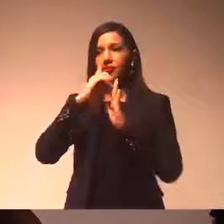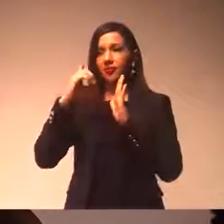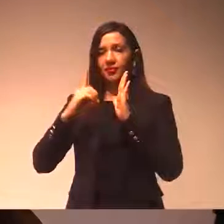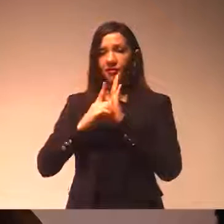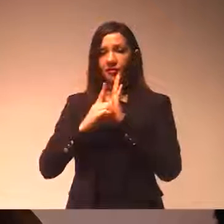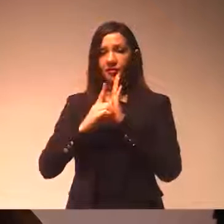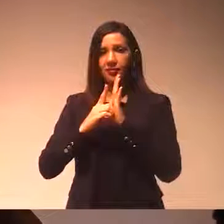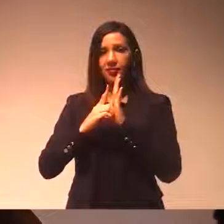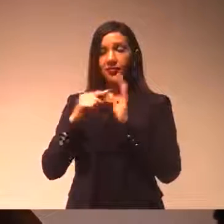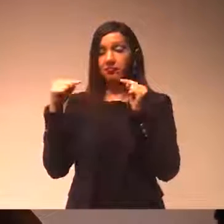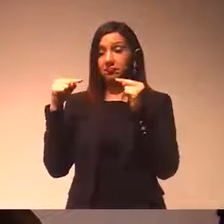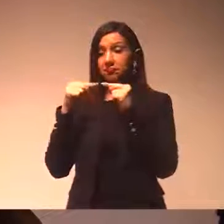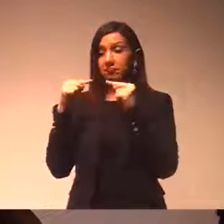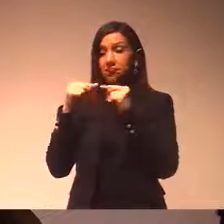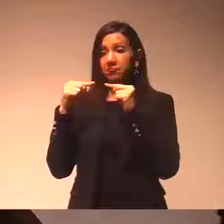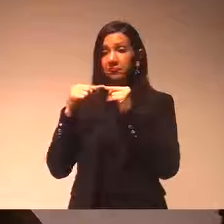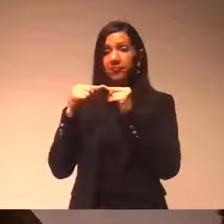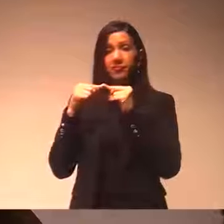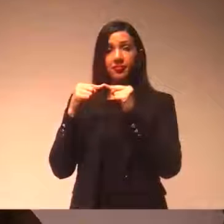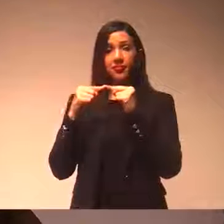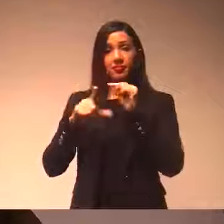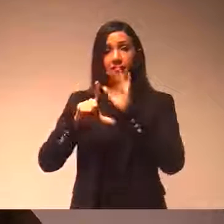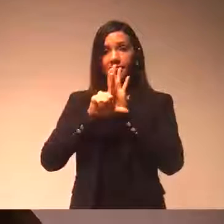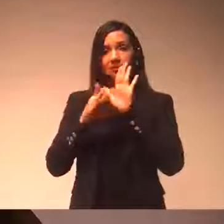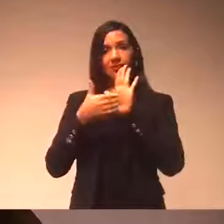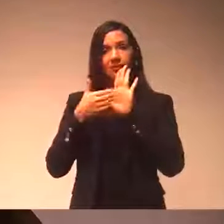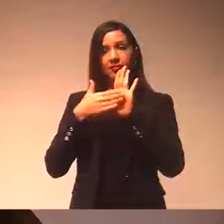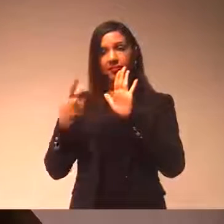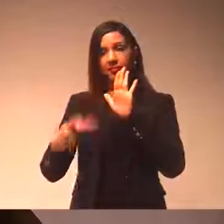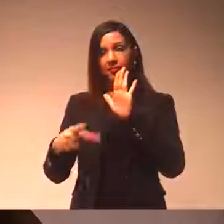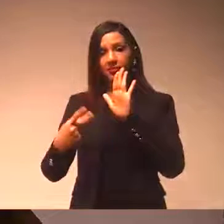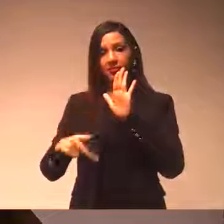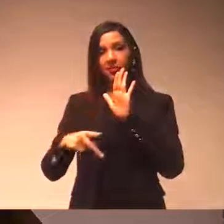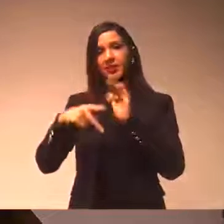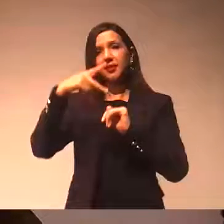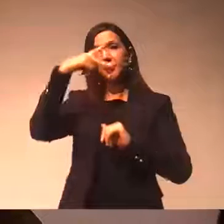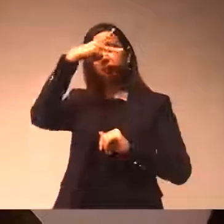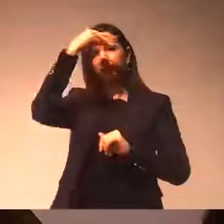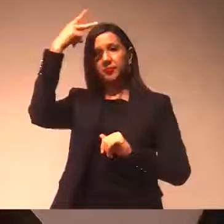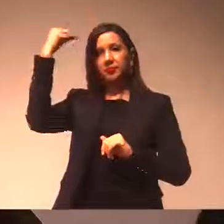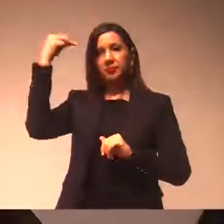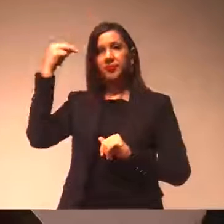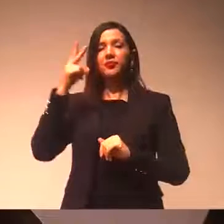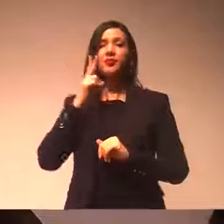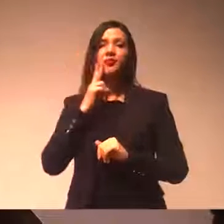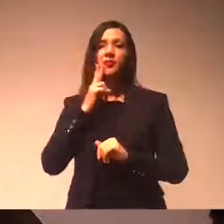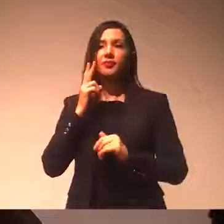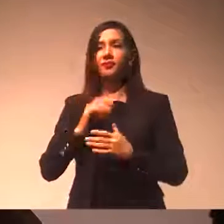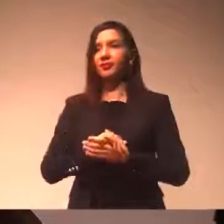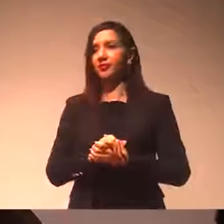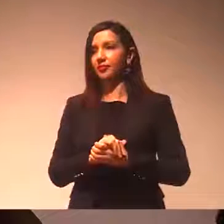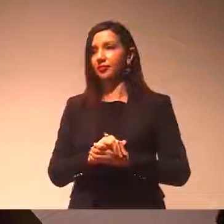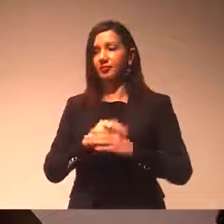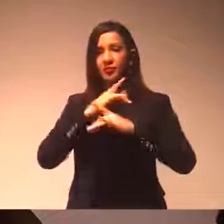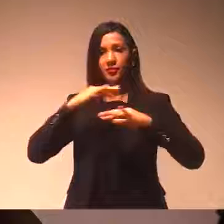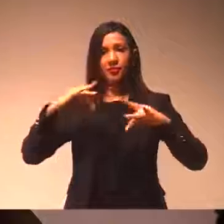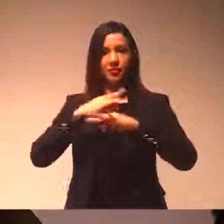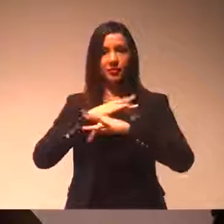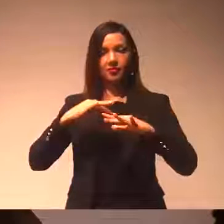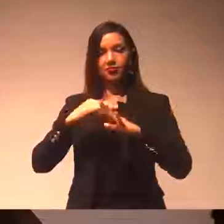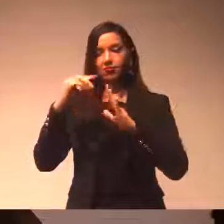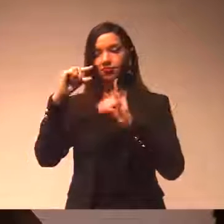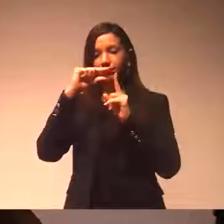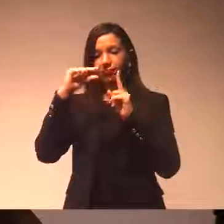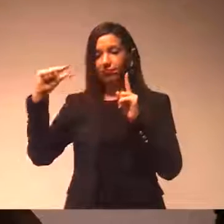de acordo com o que previsto na lei orgânica do município. E citava ali os artigos da lei